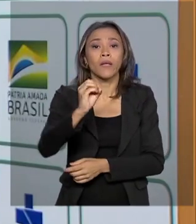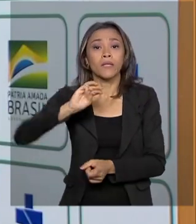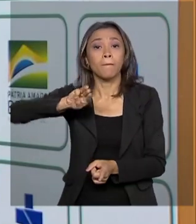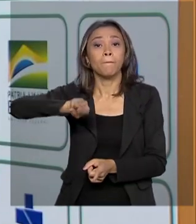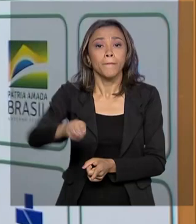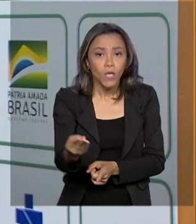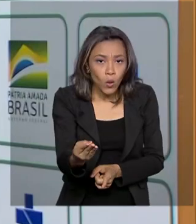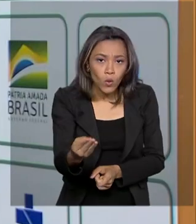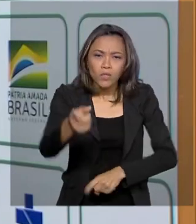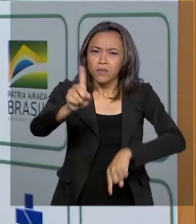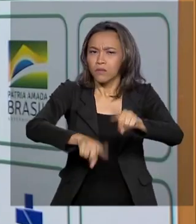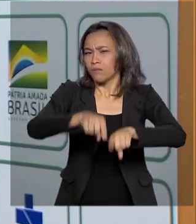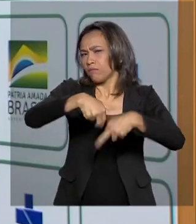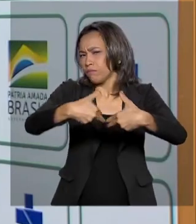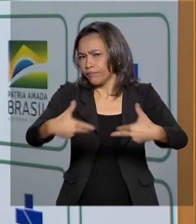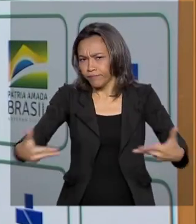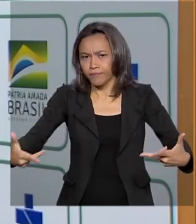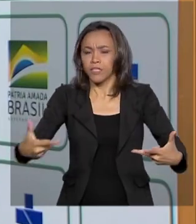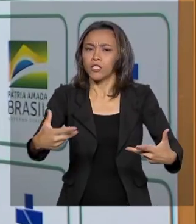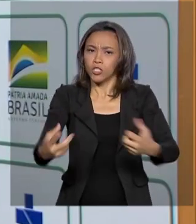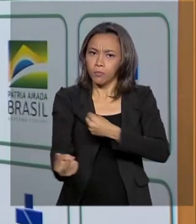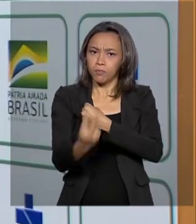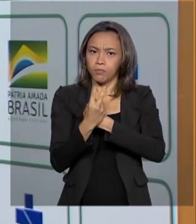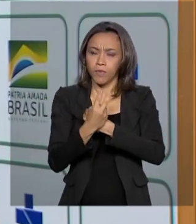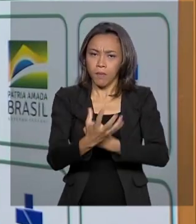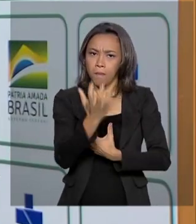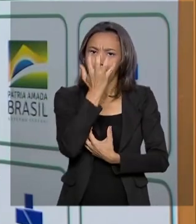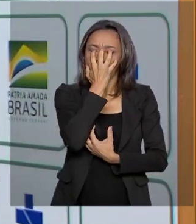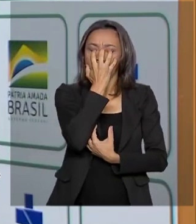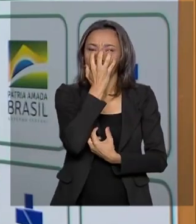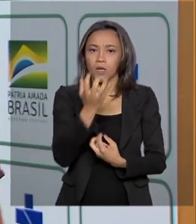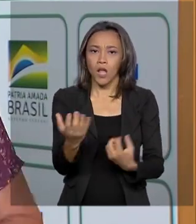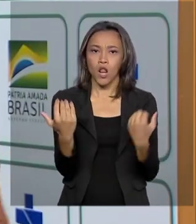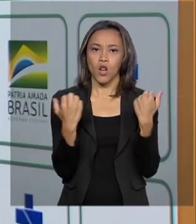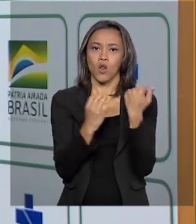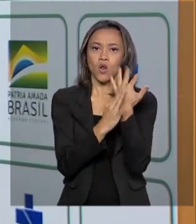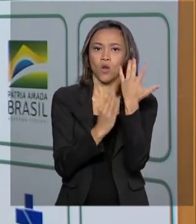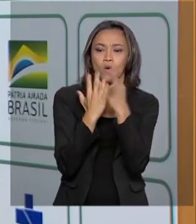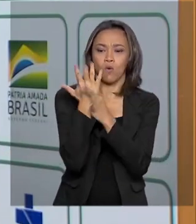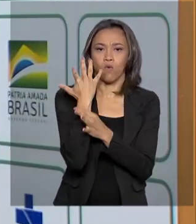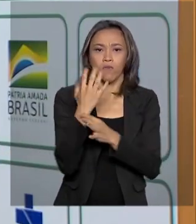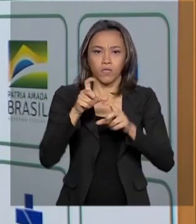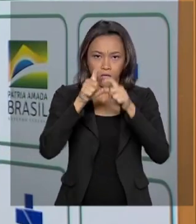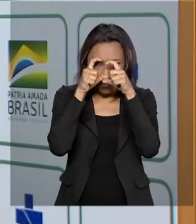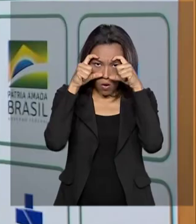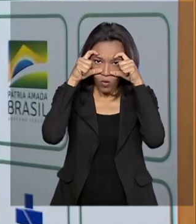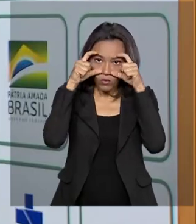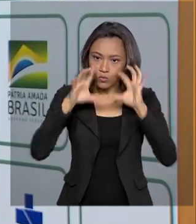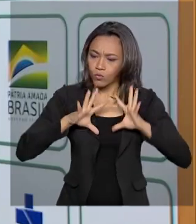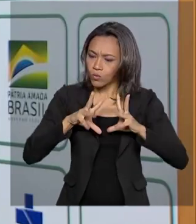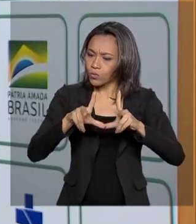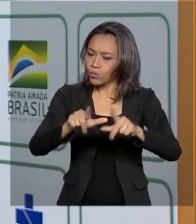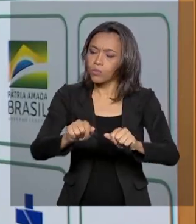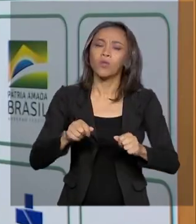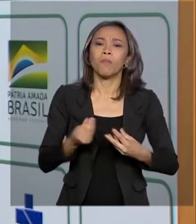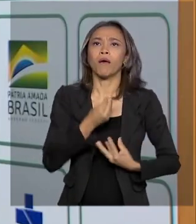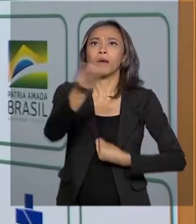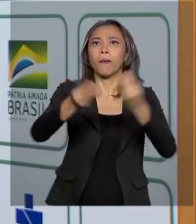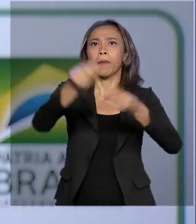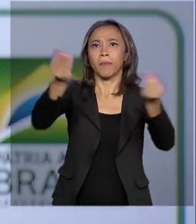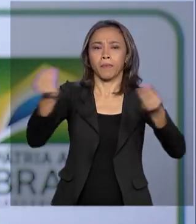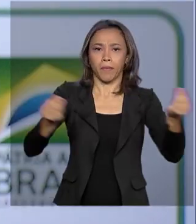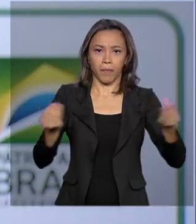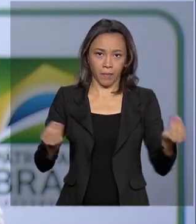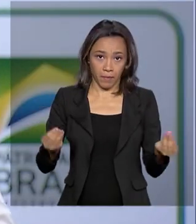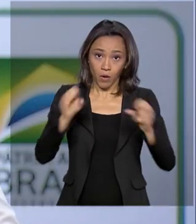em produtos de proteção individual, como máscaras, luvas e óculos. Tudo para equipar o Sistema Único de Saúde.